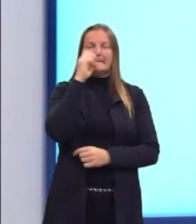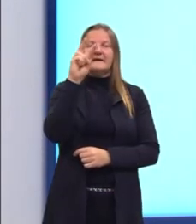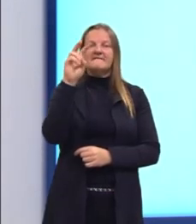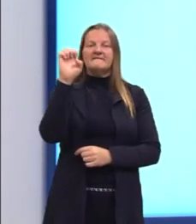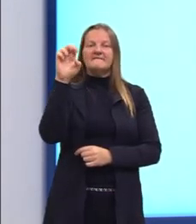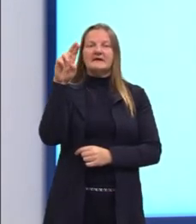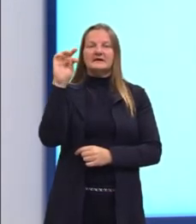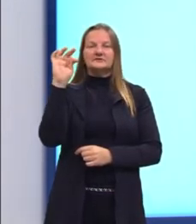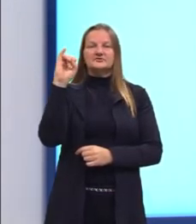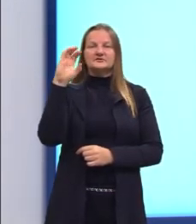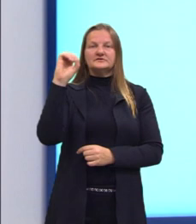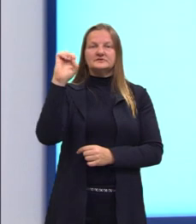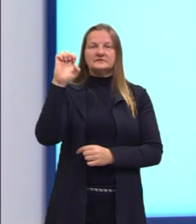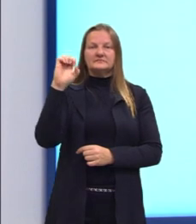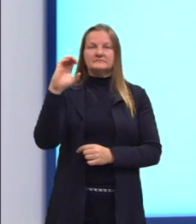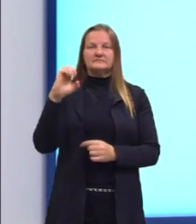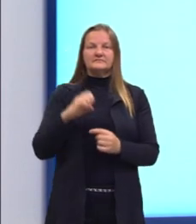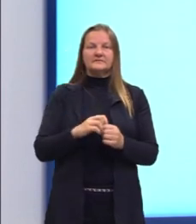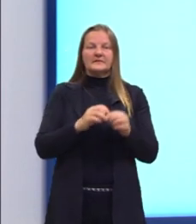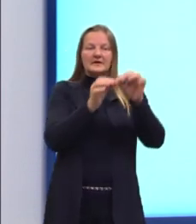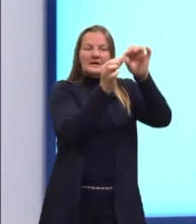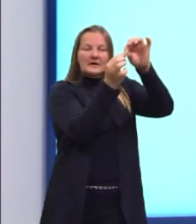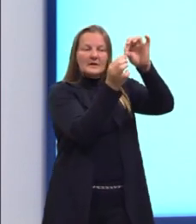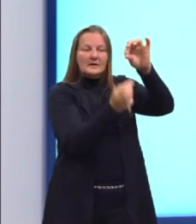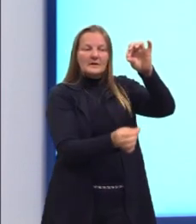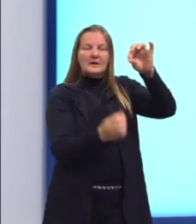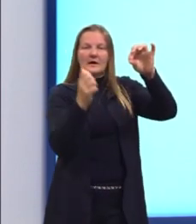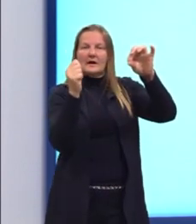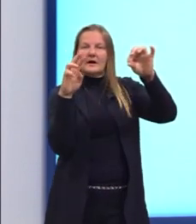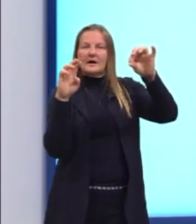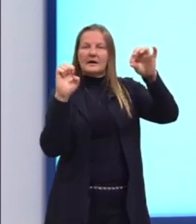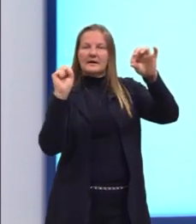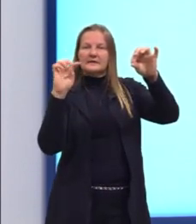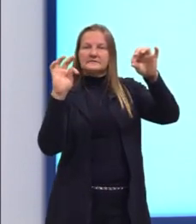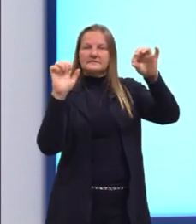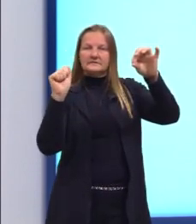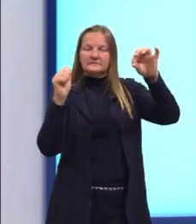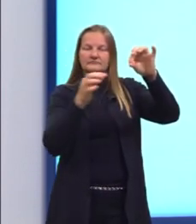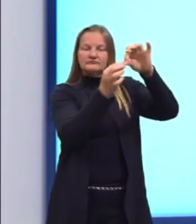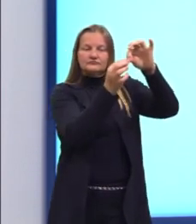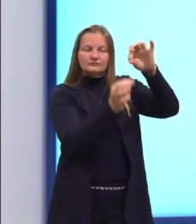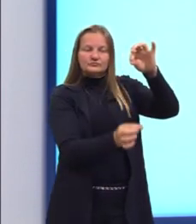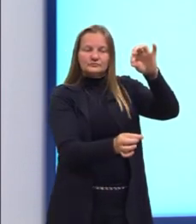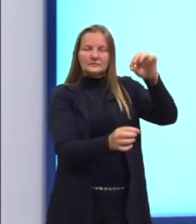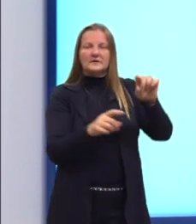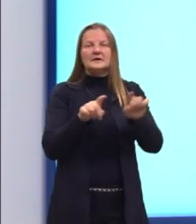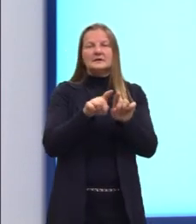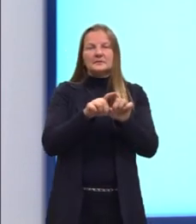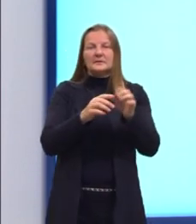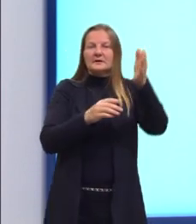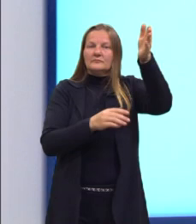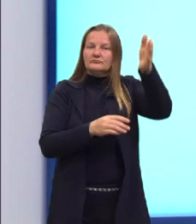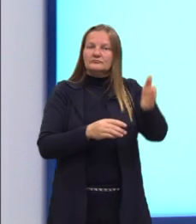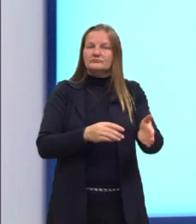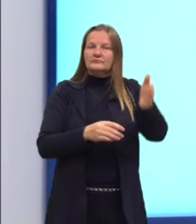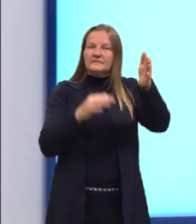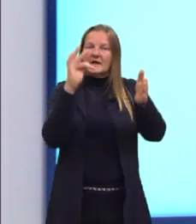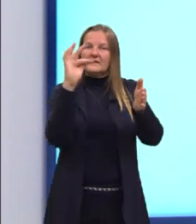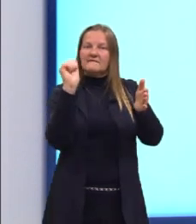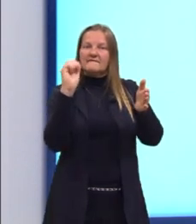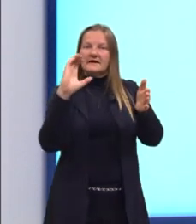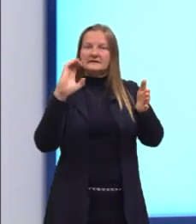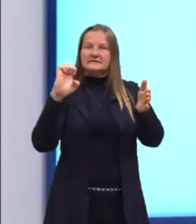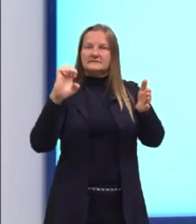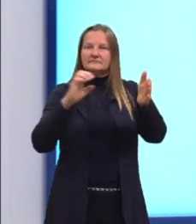segmentos de reta que formam as faces, né? São polígonos, então. Então, nós temos